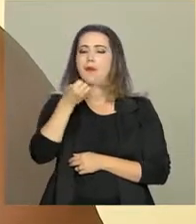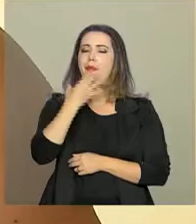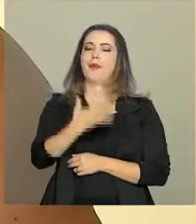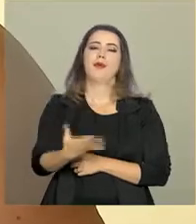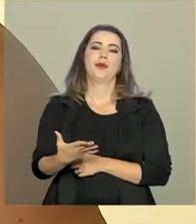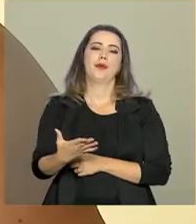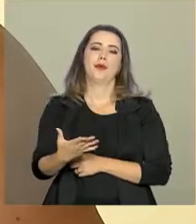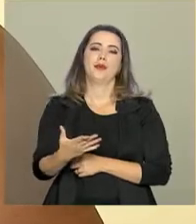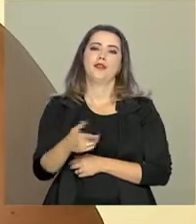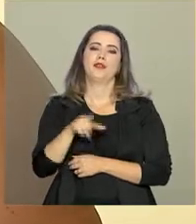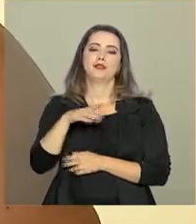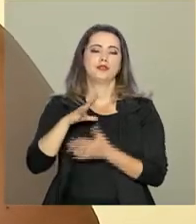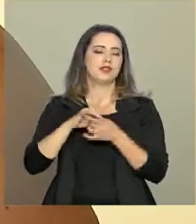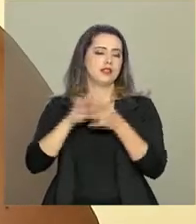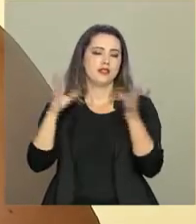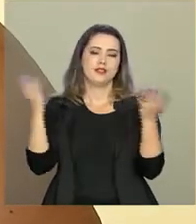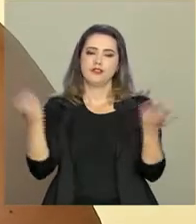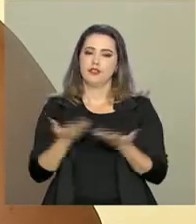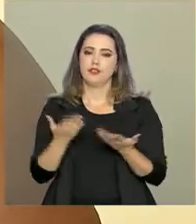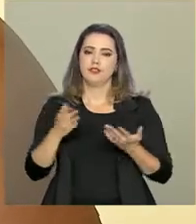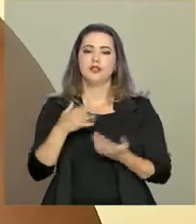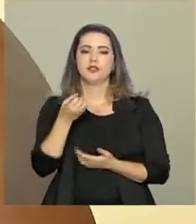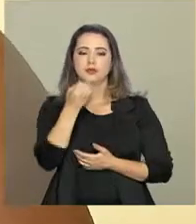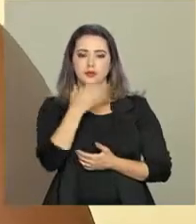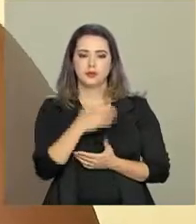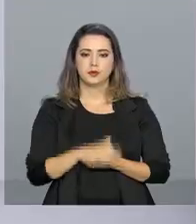seja o passe-livre, a anda demais.